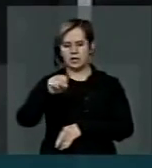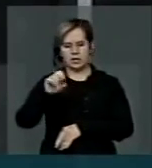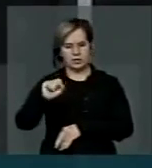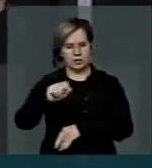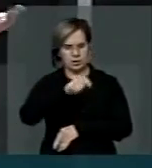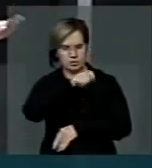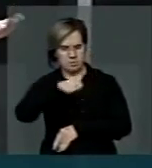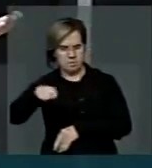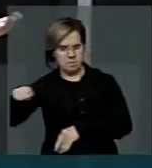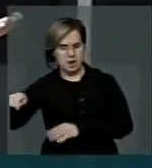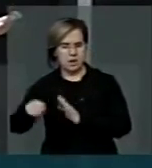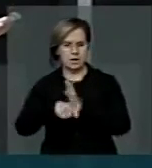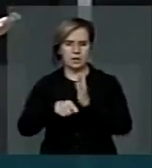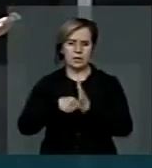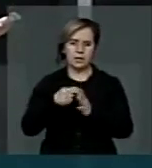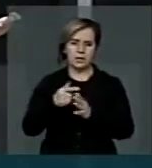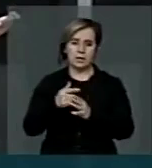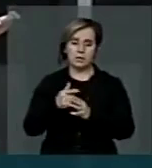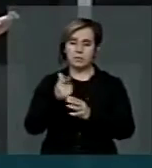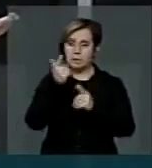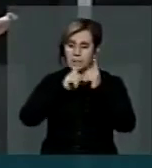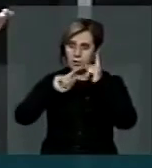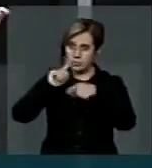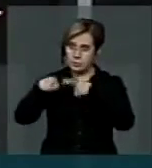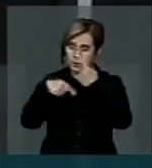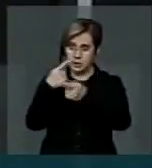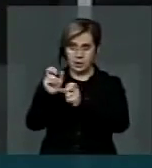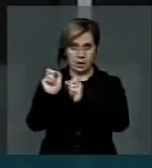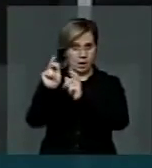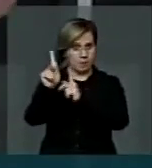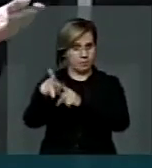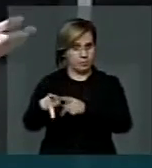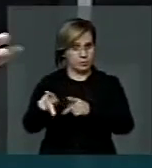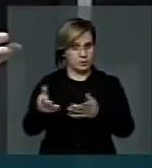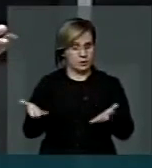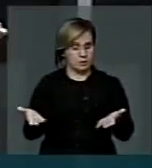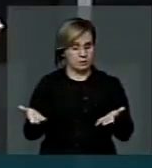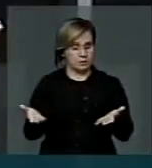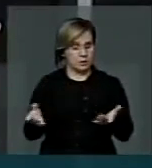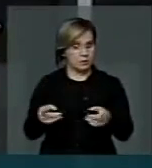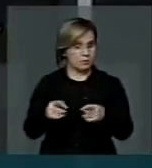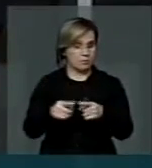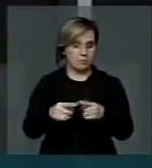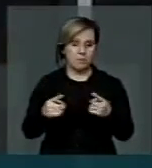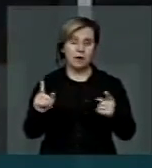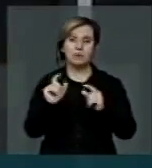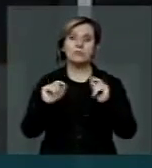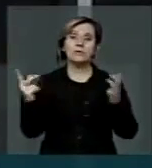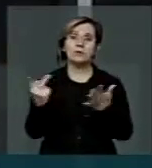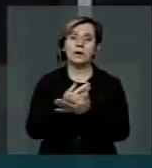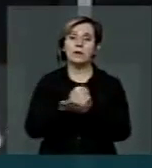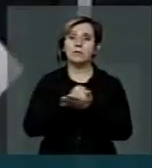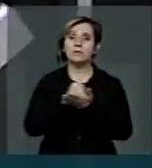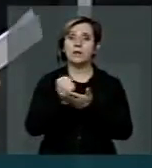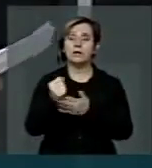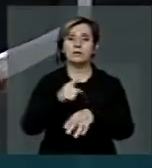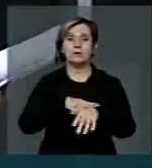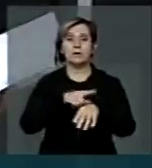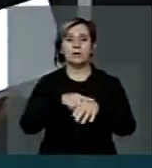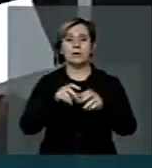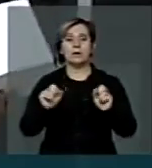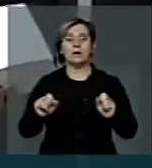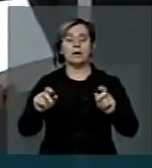INSS para efeito de aposentadoria. E infelizmente, o nosso aposentado,